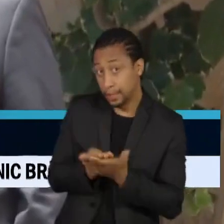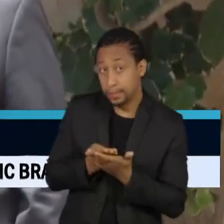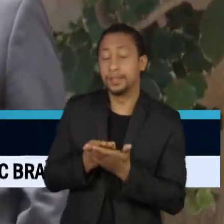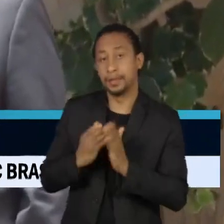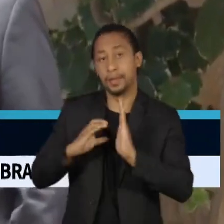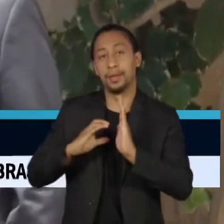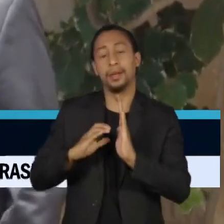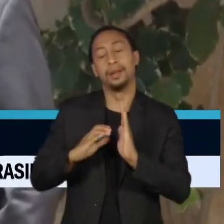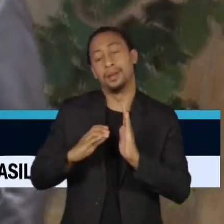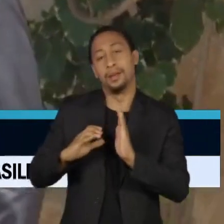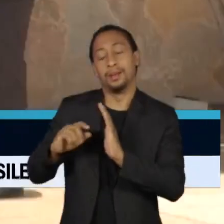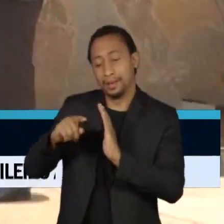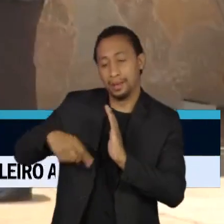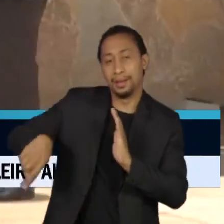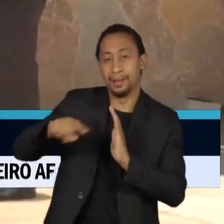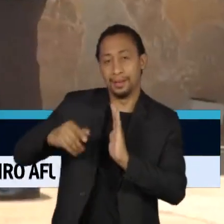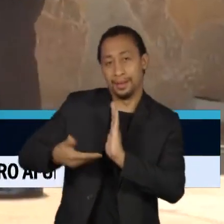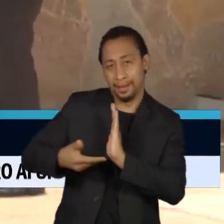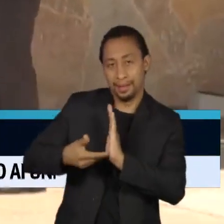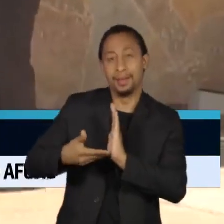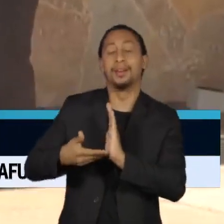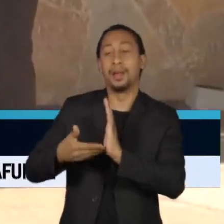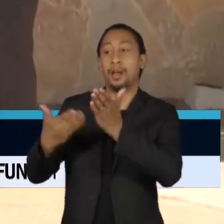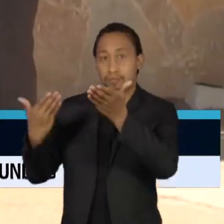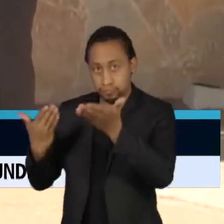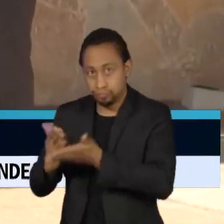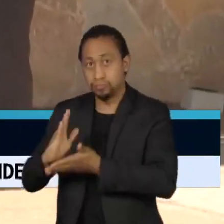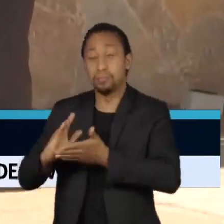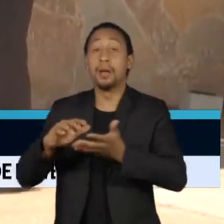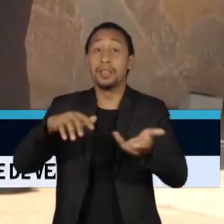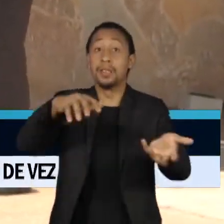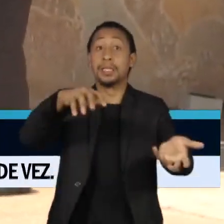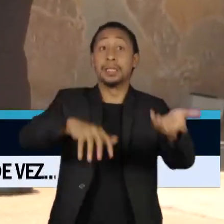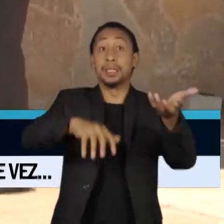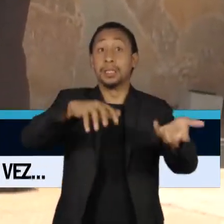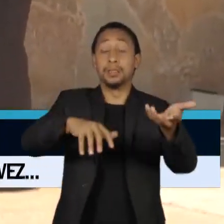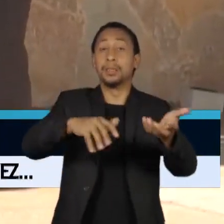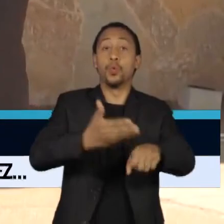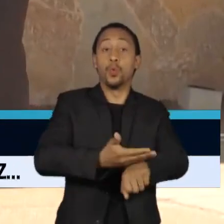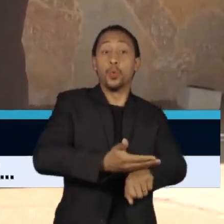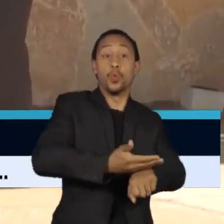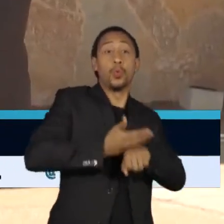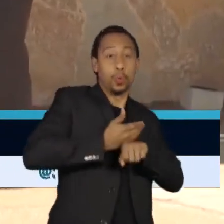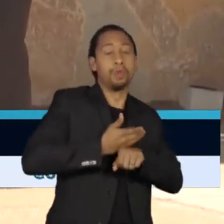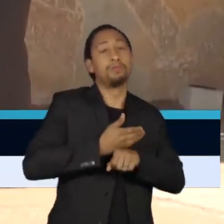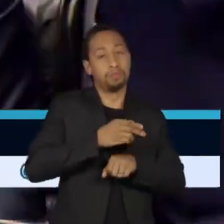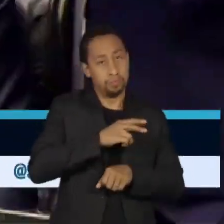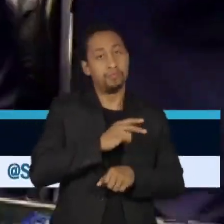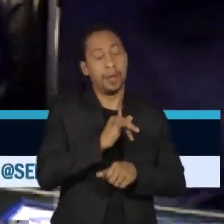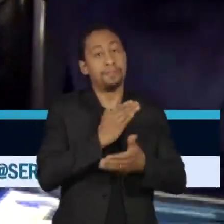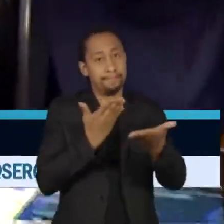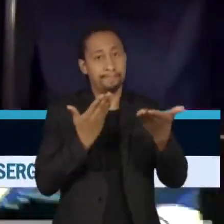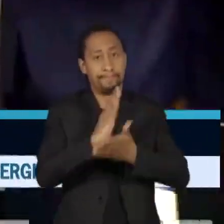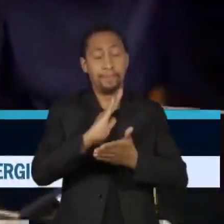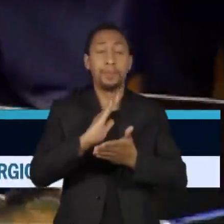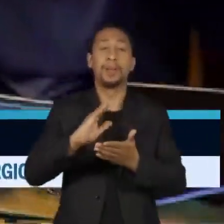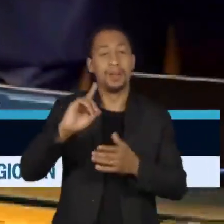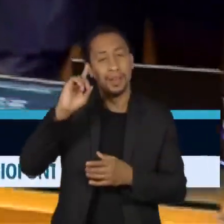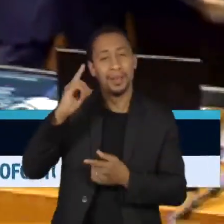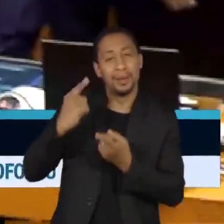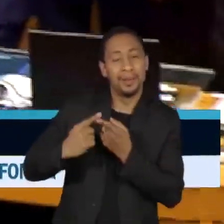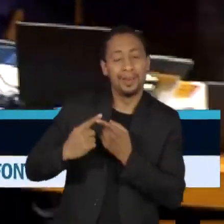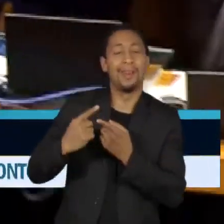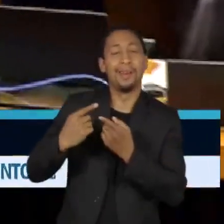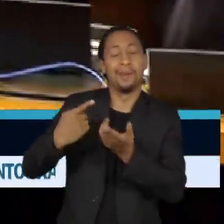promulgado pelo Congresso Nacional antes da votação do orçamento, programada para o dia 16. Na Câmara, o